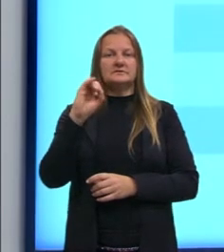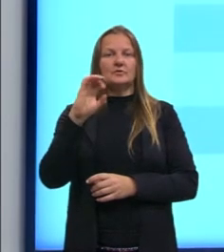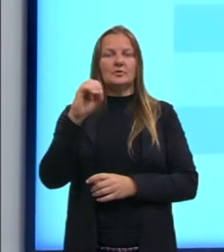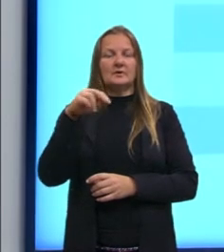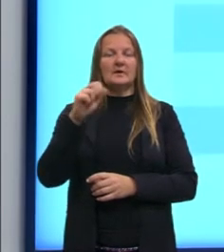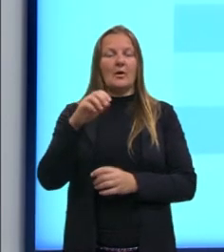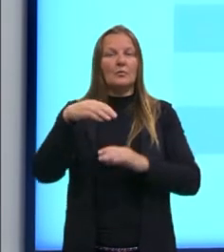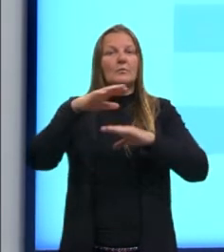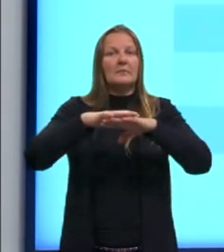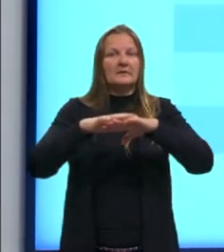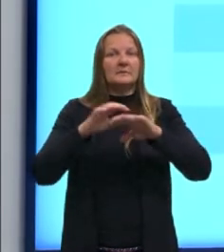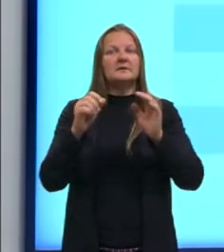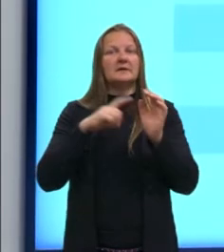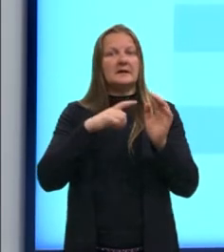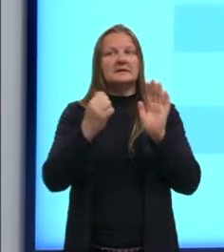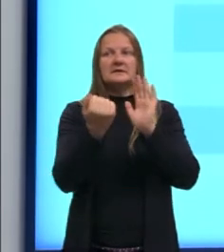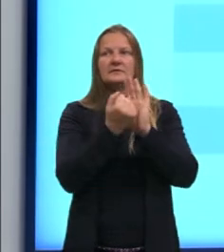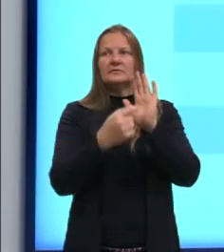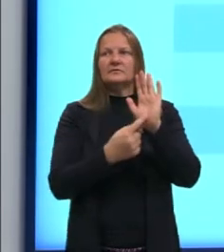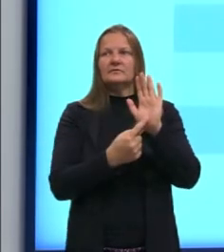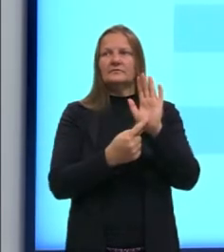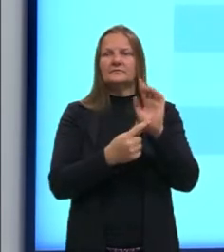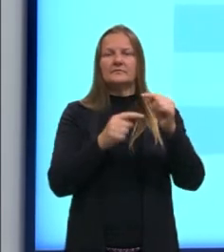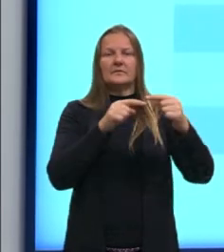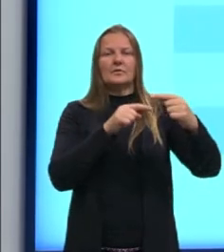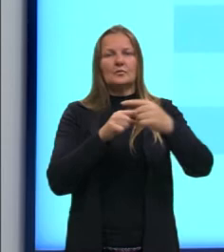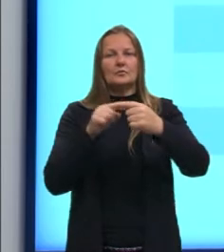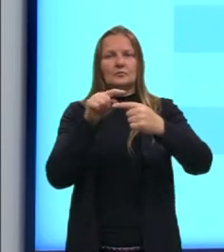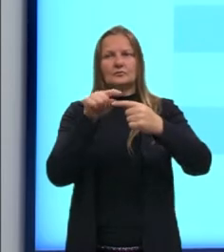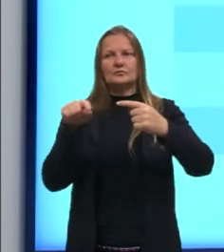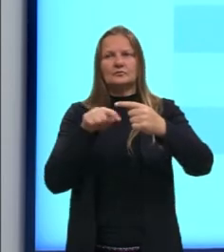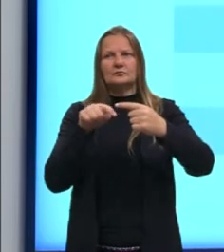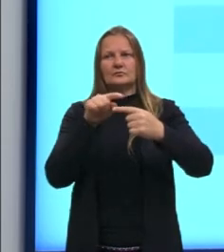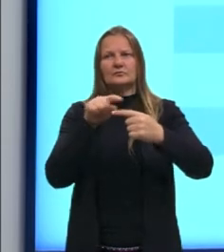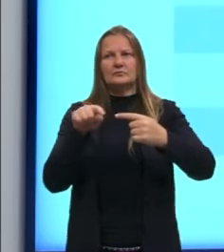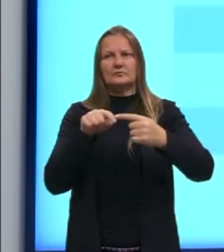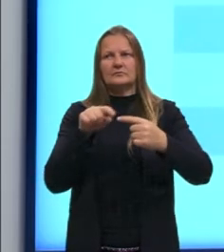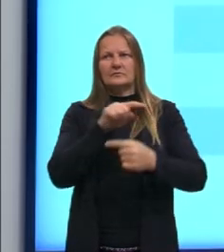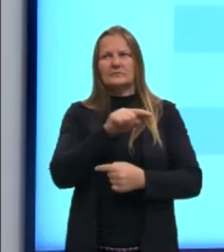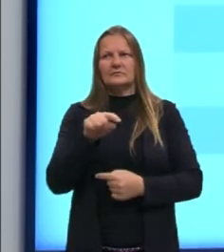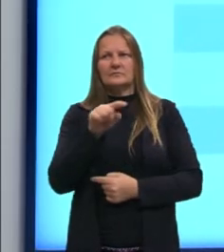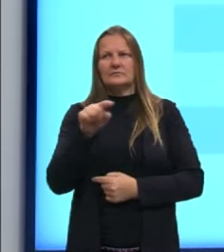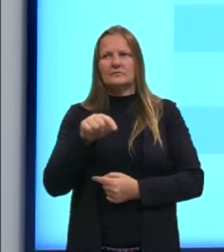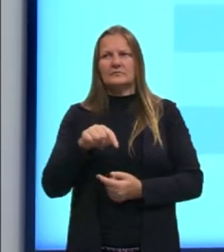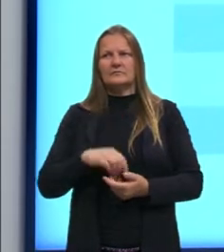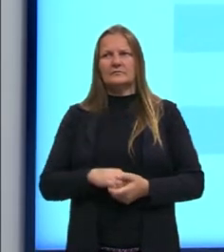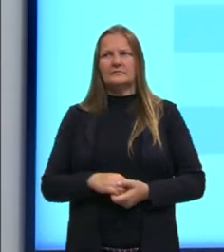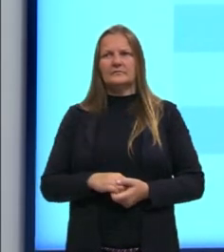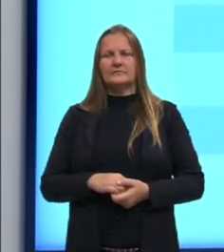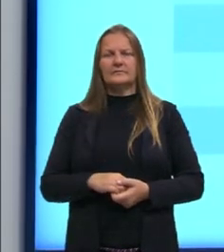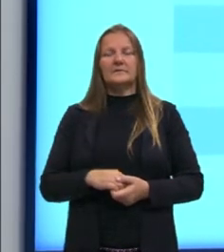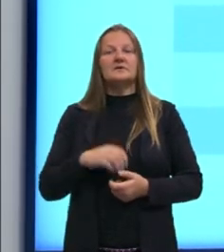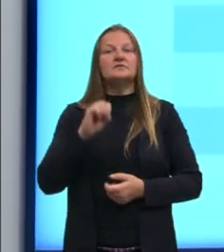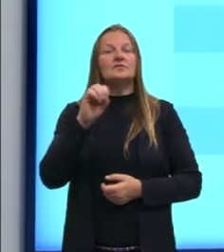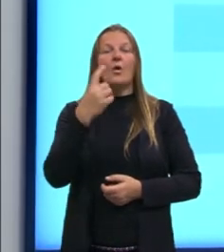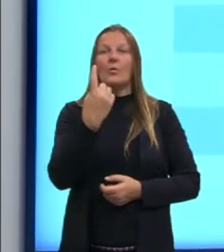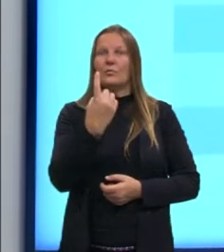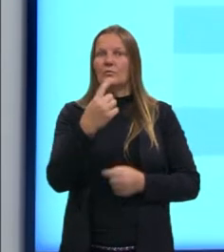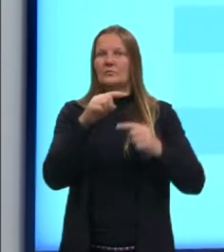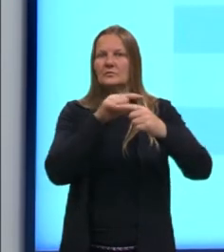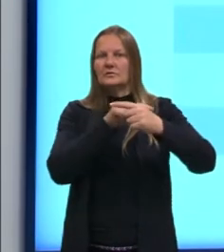também temos um símbolo, que seria, então, aqui uma setinha, mas a gente observa que tem a flechinha somente de um lado, né?